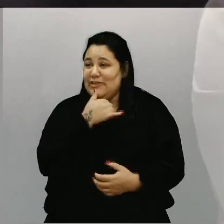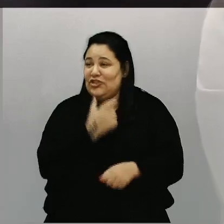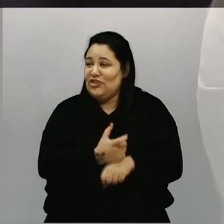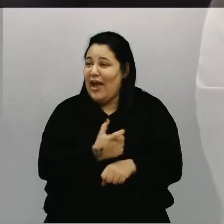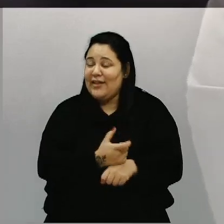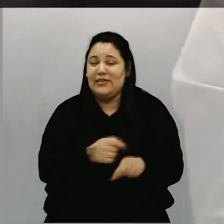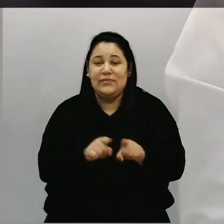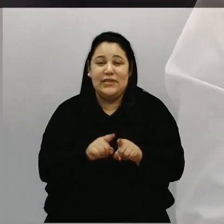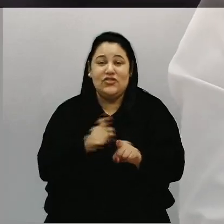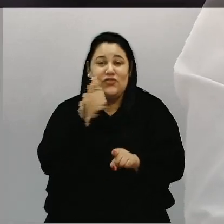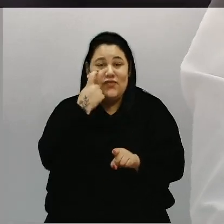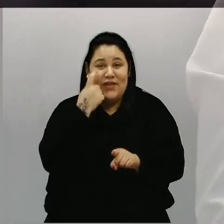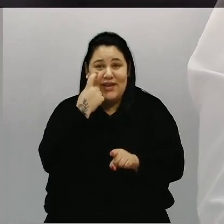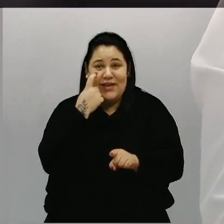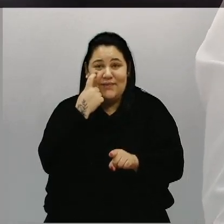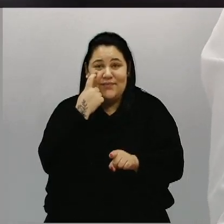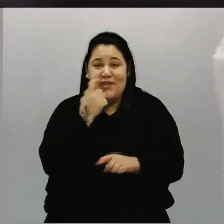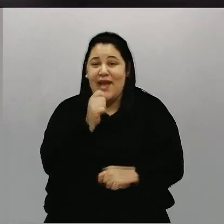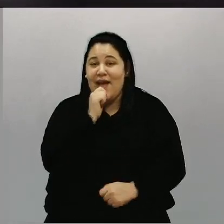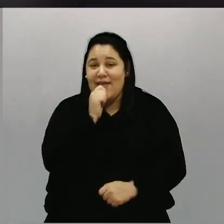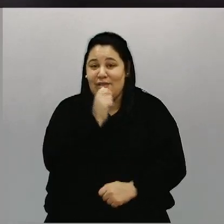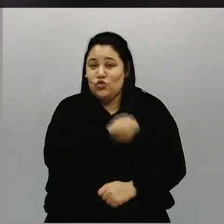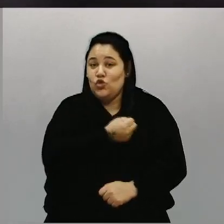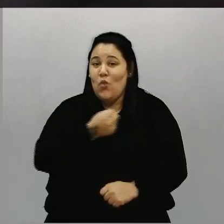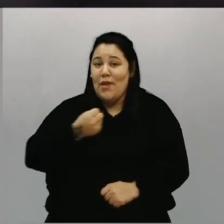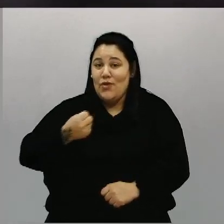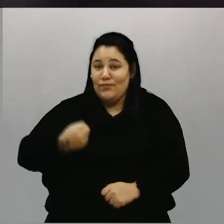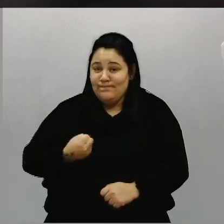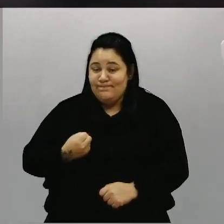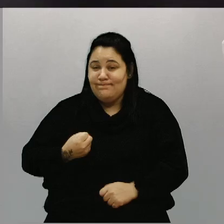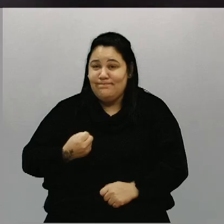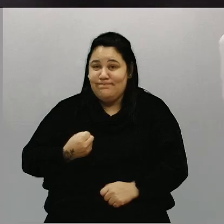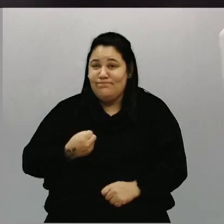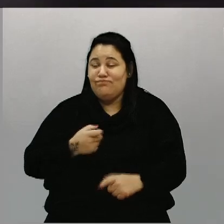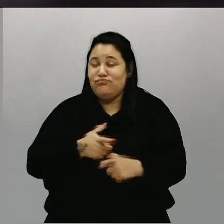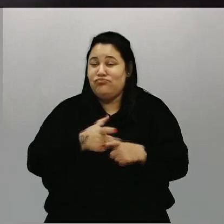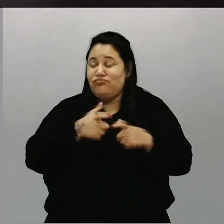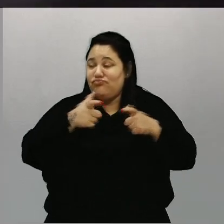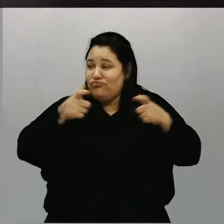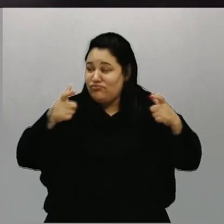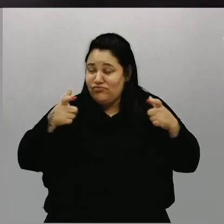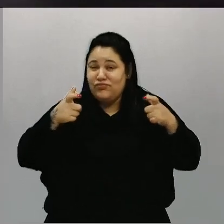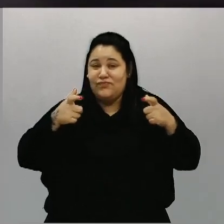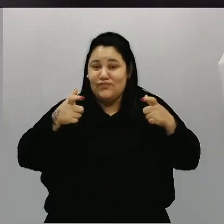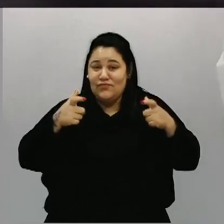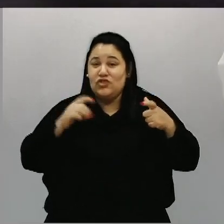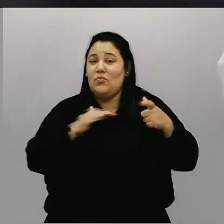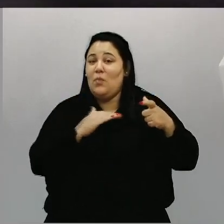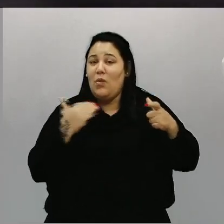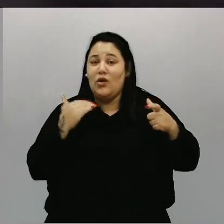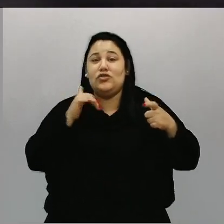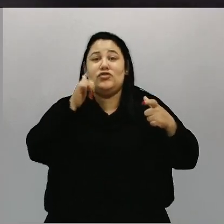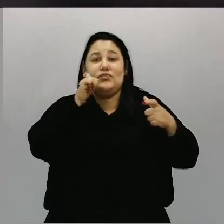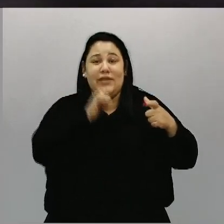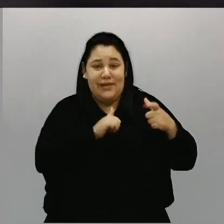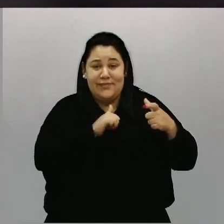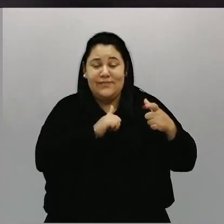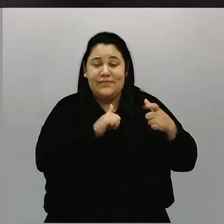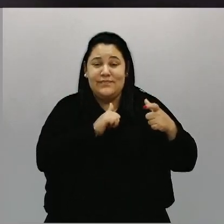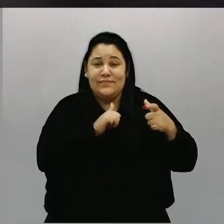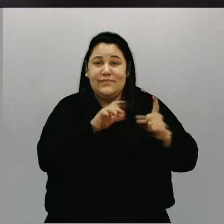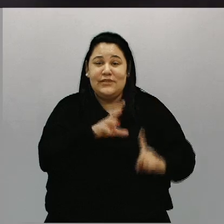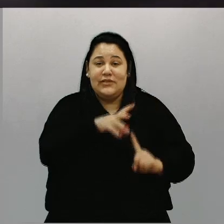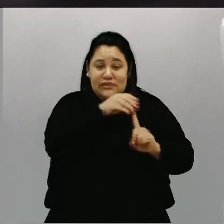indignada quando a gente vê ainda o alto número de feminicídios e principalmente focados aqui na nossa região,